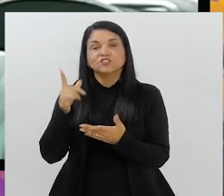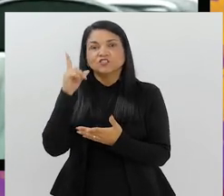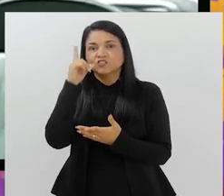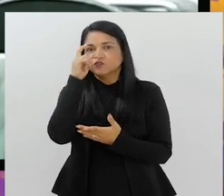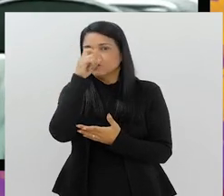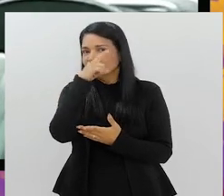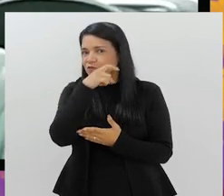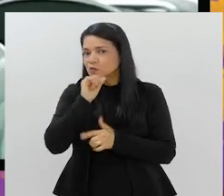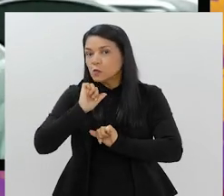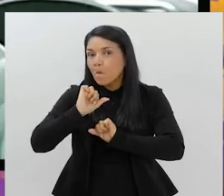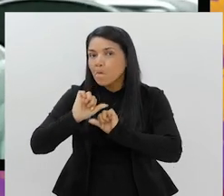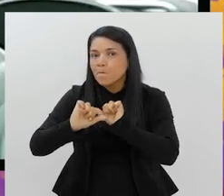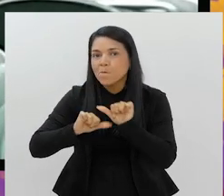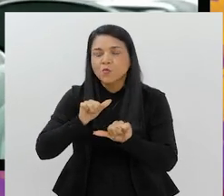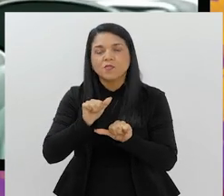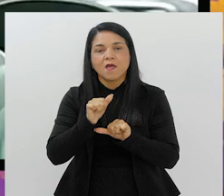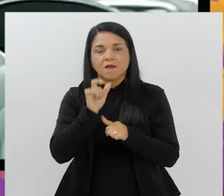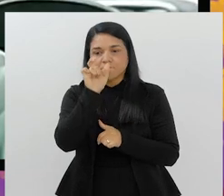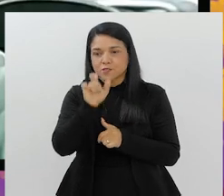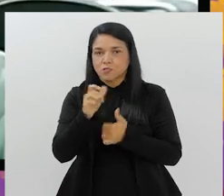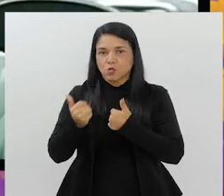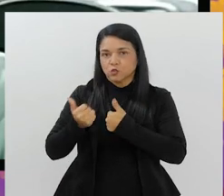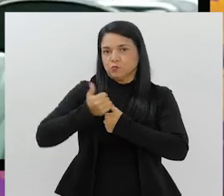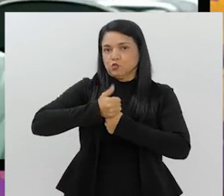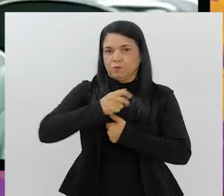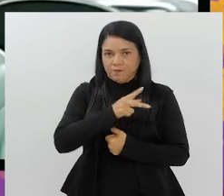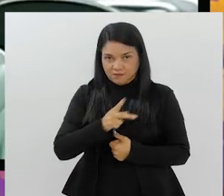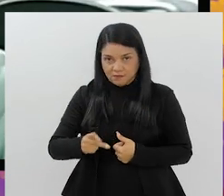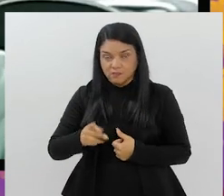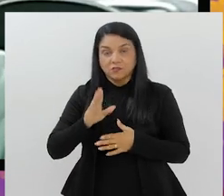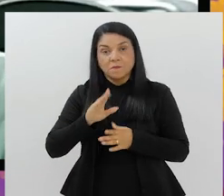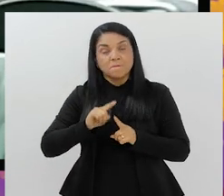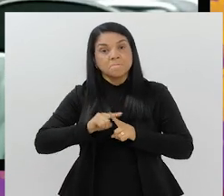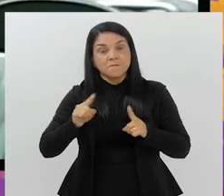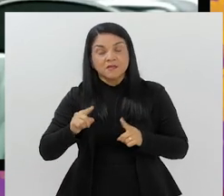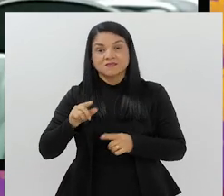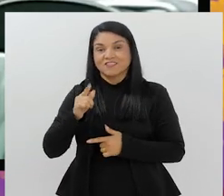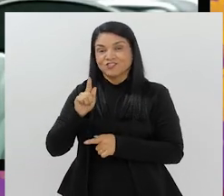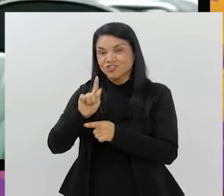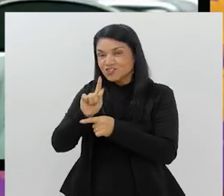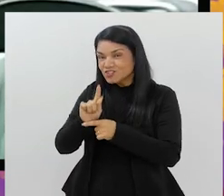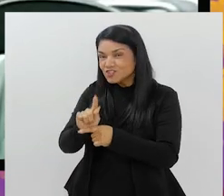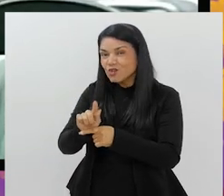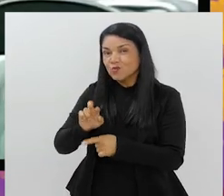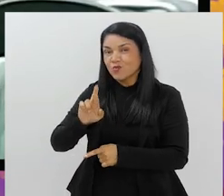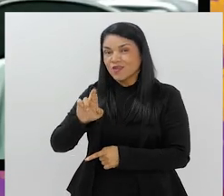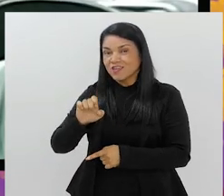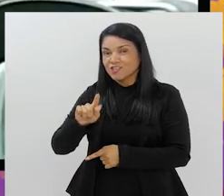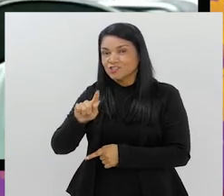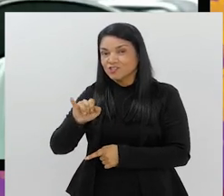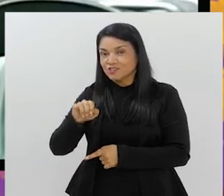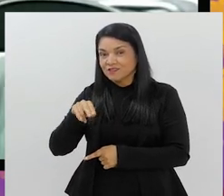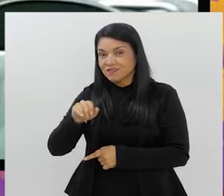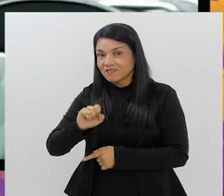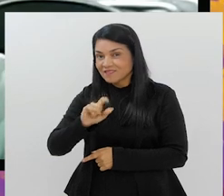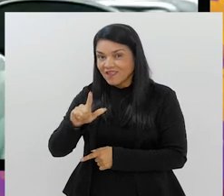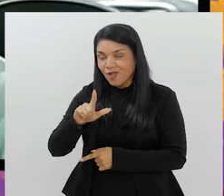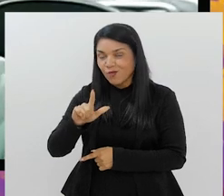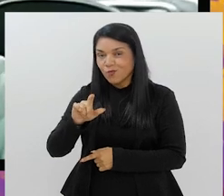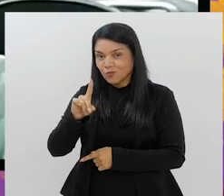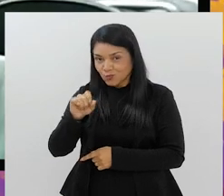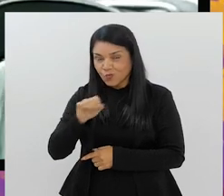difícil você conseguir mudar algo instituído desta maneira. Mas a gestão do Edinaldo Rodrigues é tão ruim, inclusive politicamente,